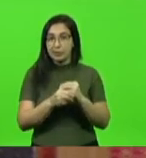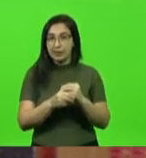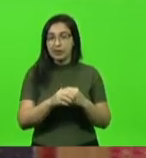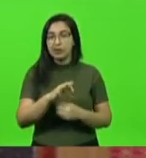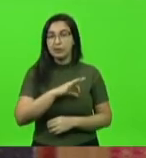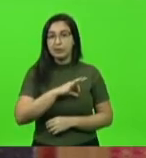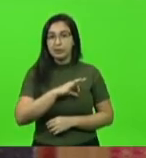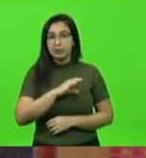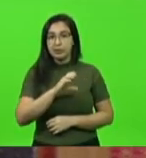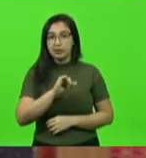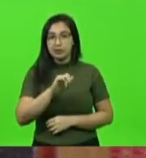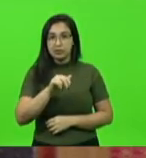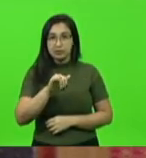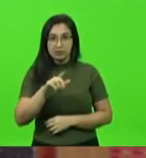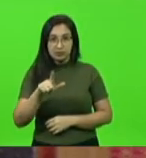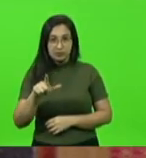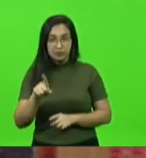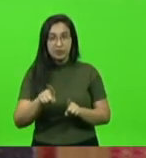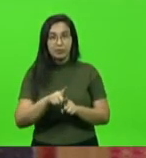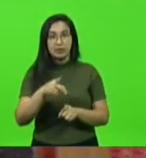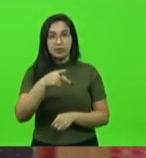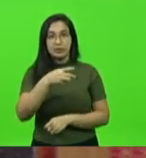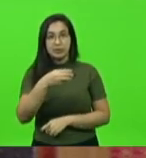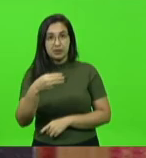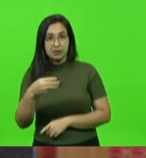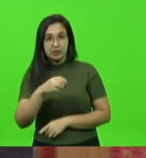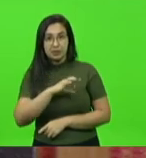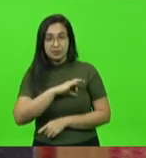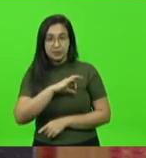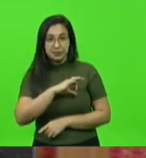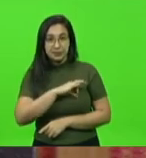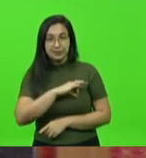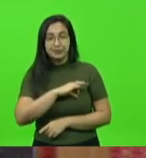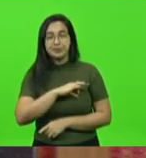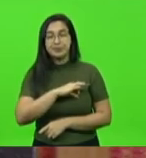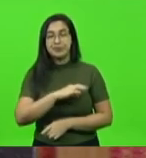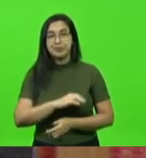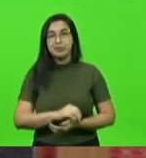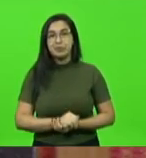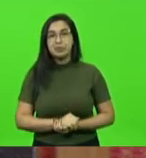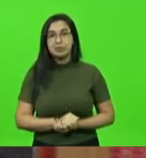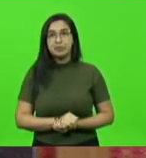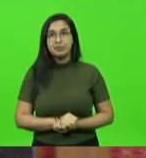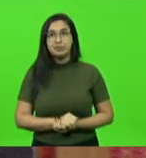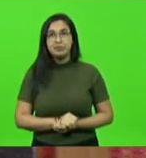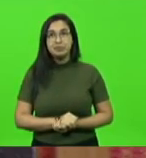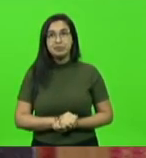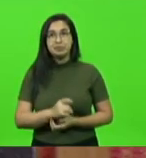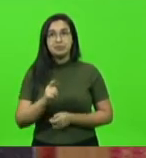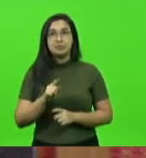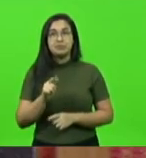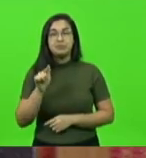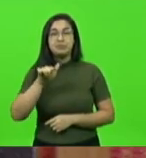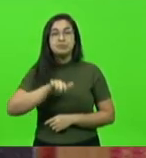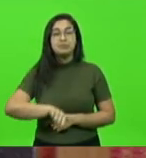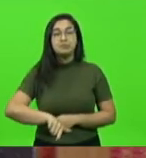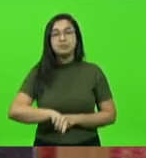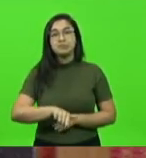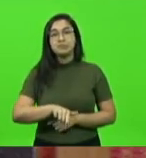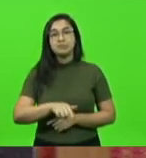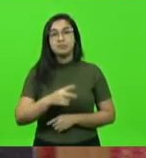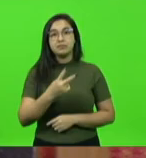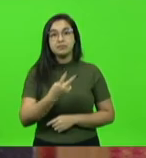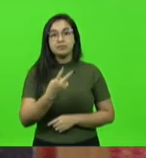civil e para a polícia militar do estado de Santa Catarina inclusive 27